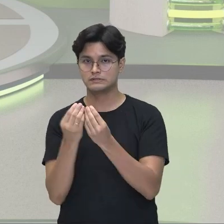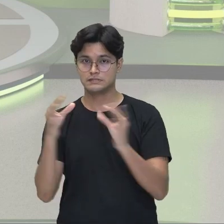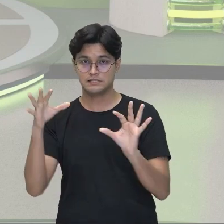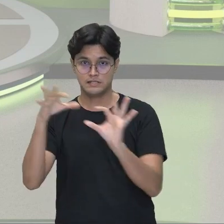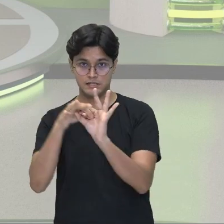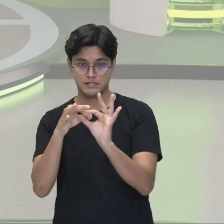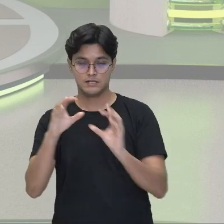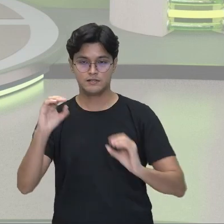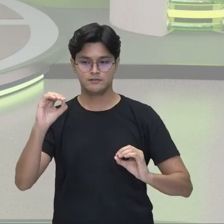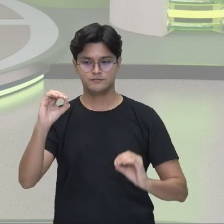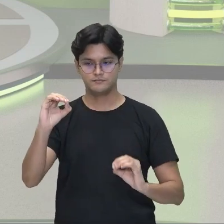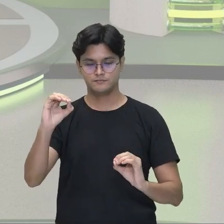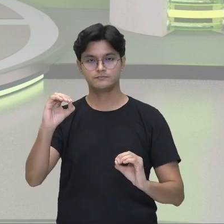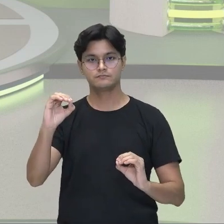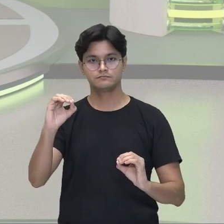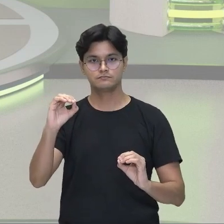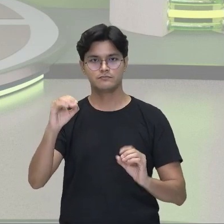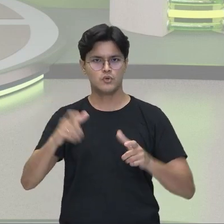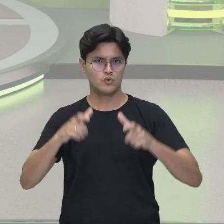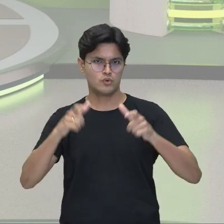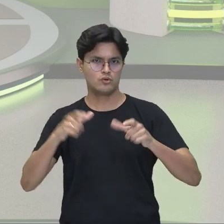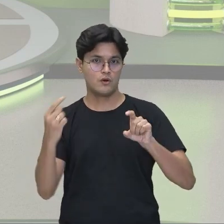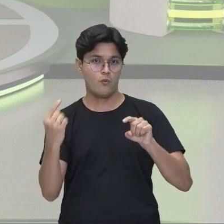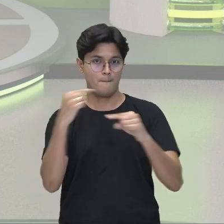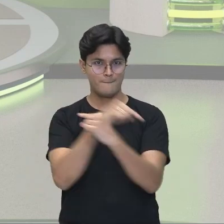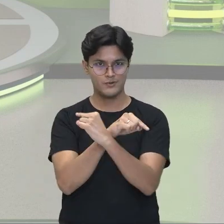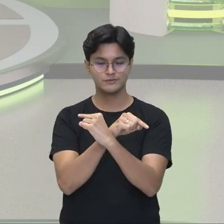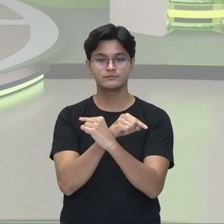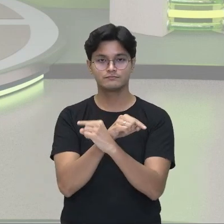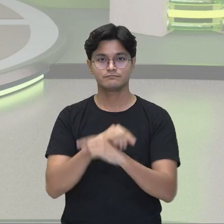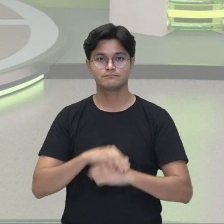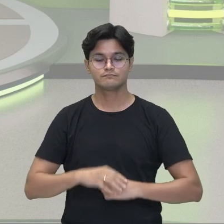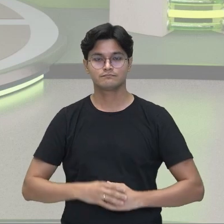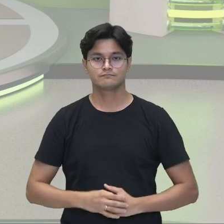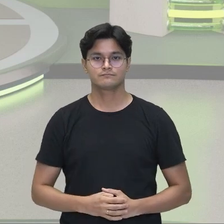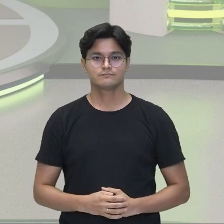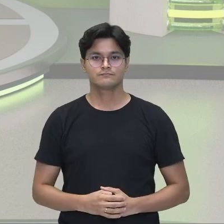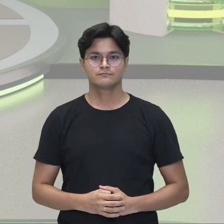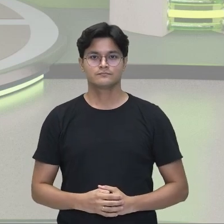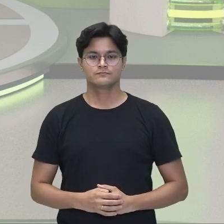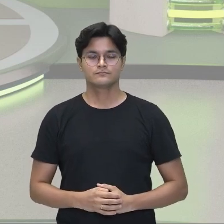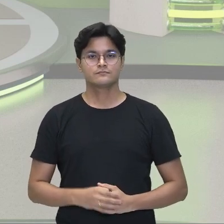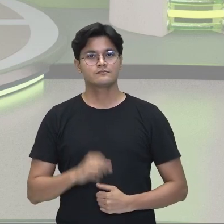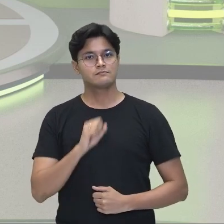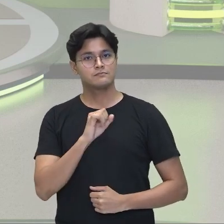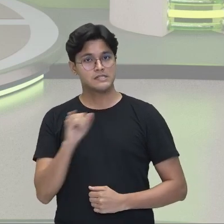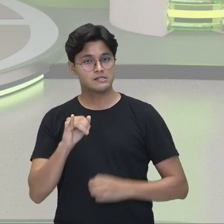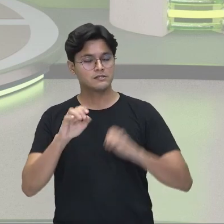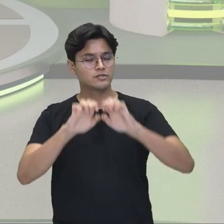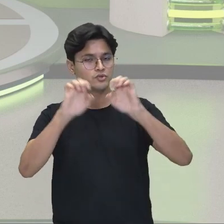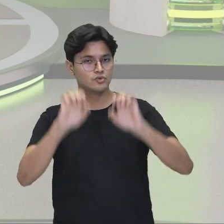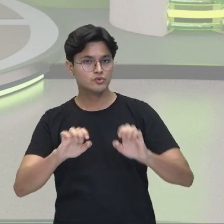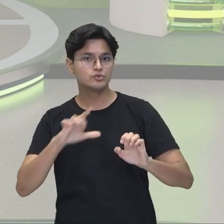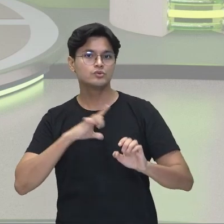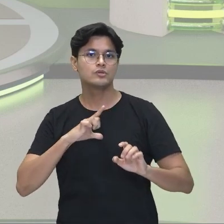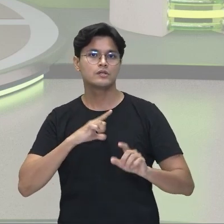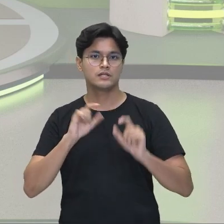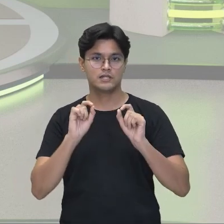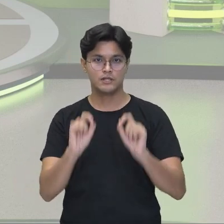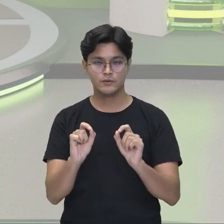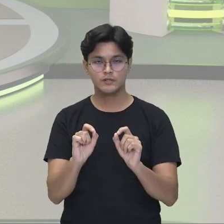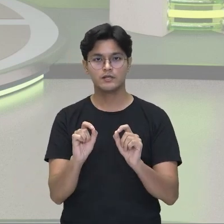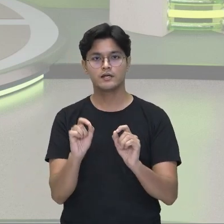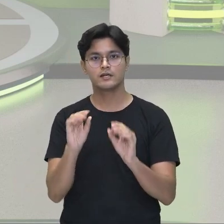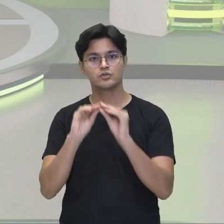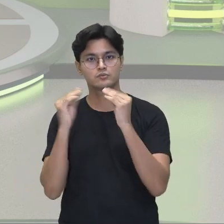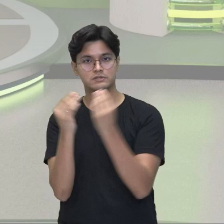estão em lados opostos. Quando a estrutura tem ligantes iguais